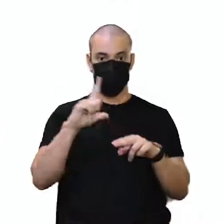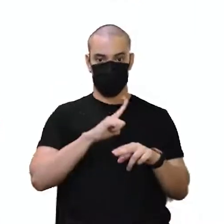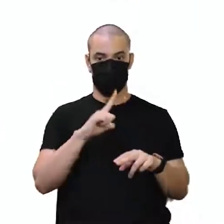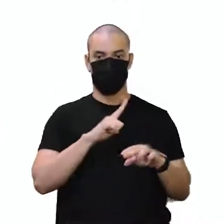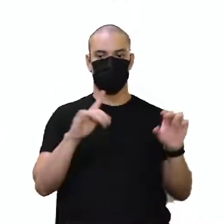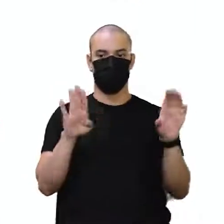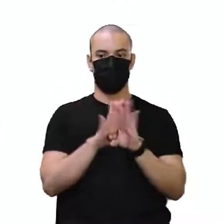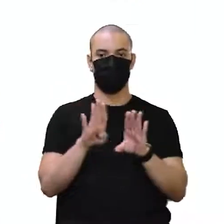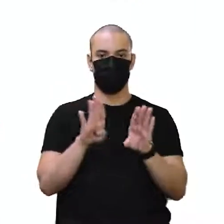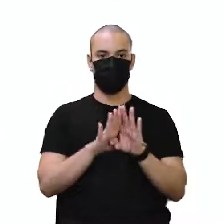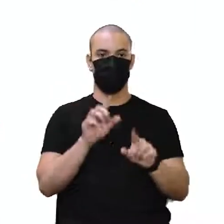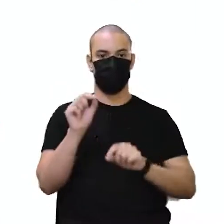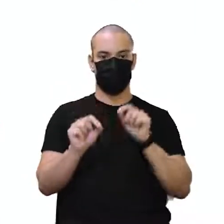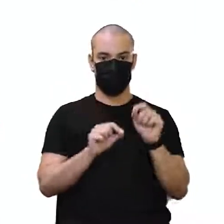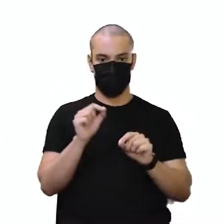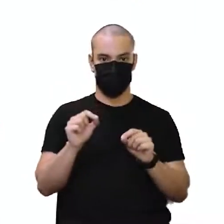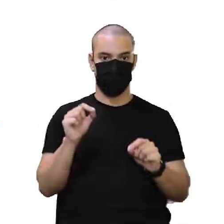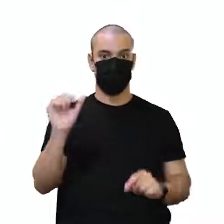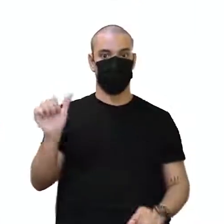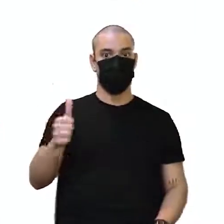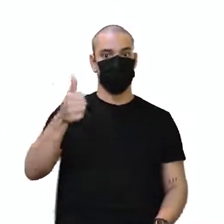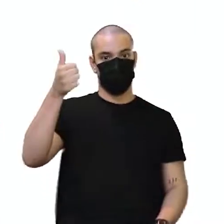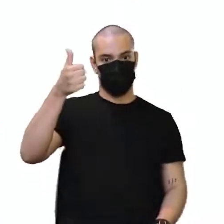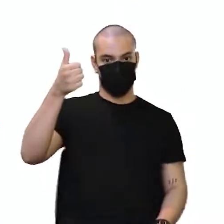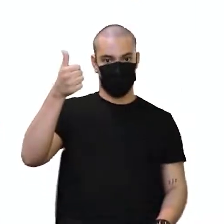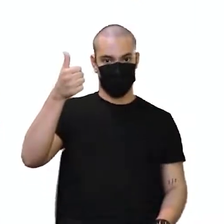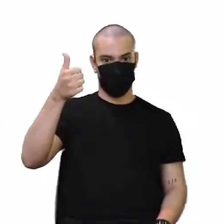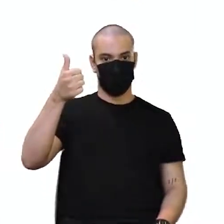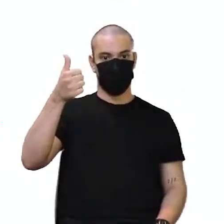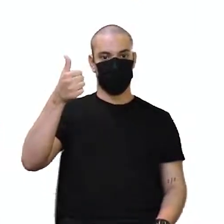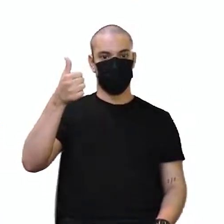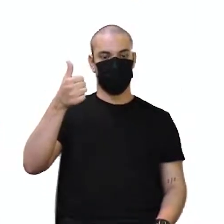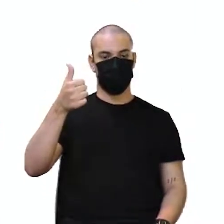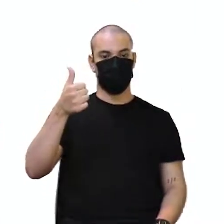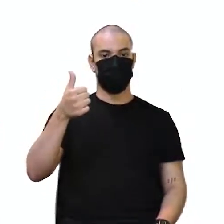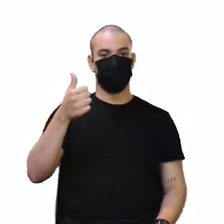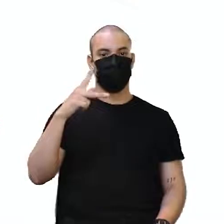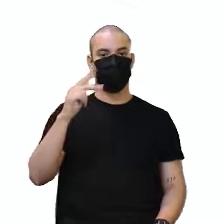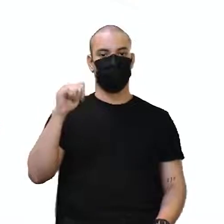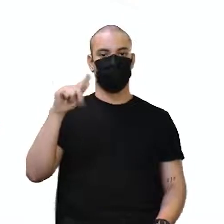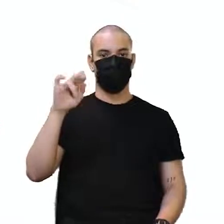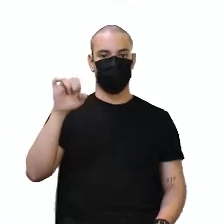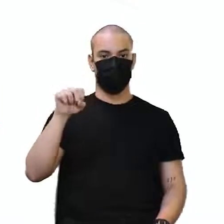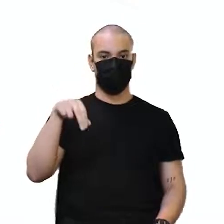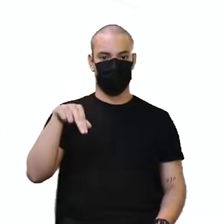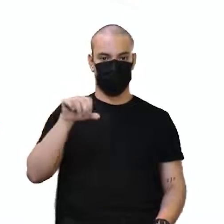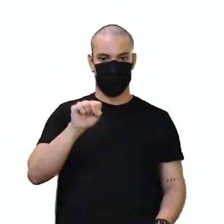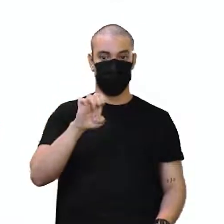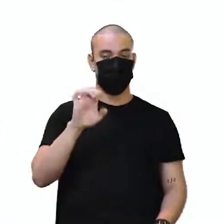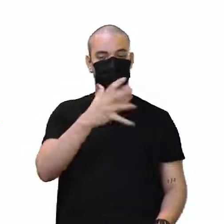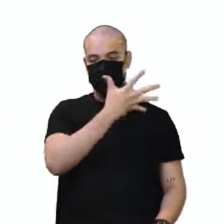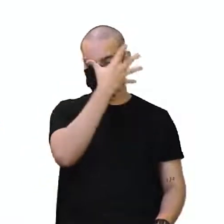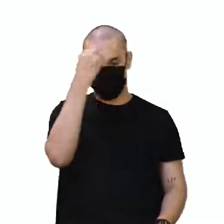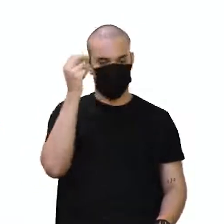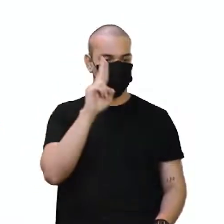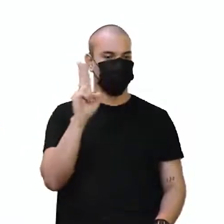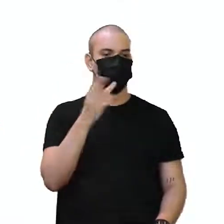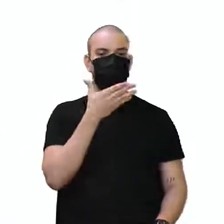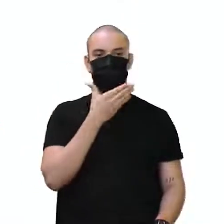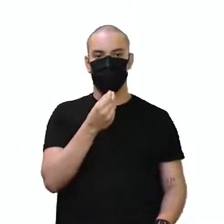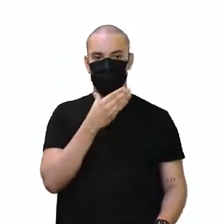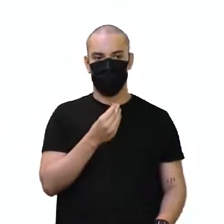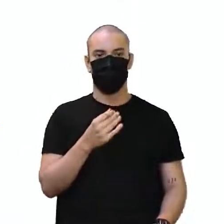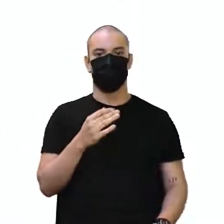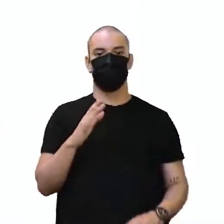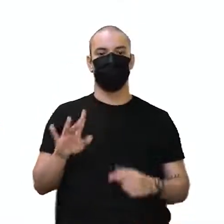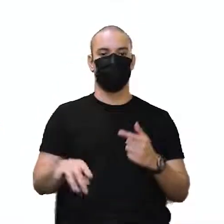a epigênese, foi o... Aristóteles, não. Esqueci o nome do carinha, mas enfim.